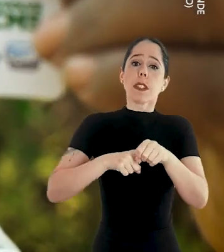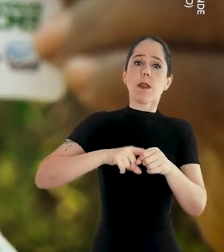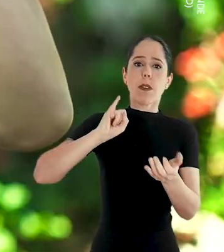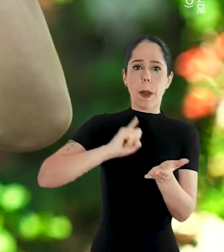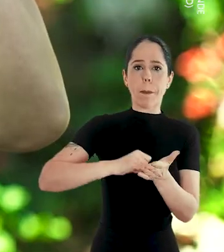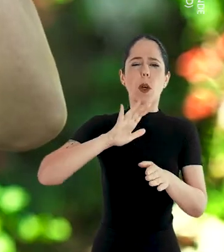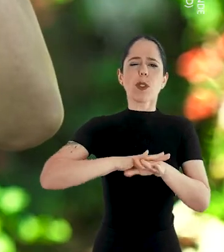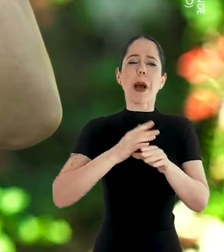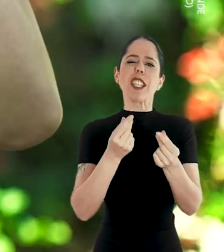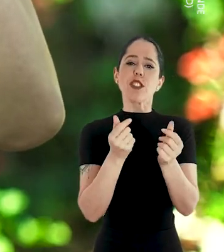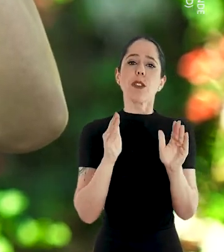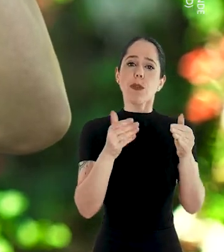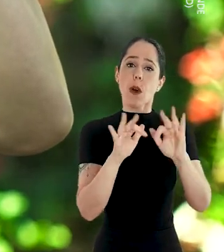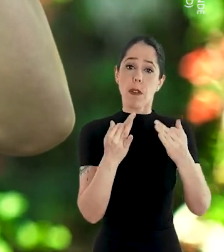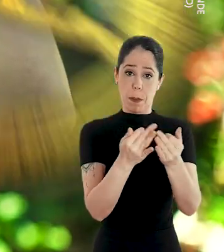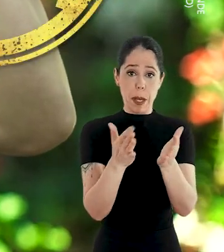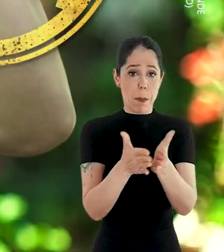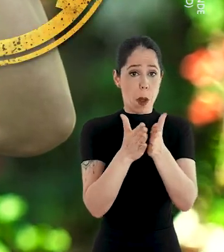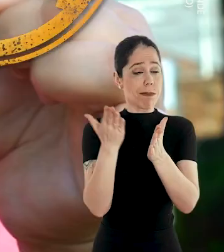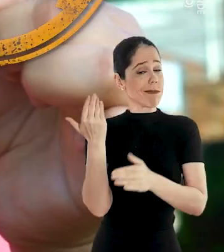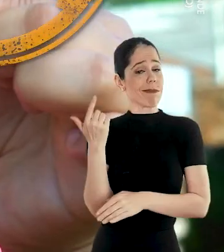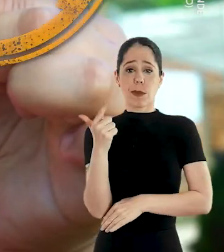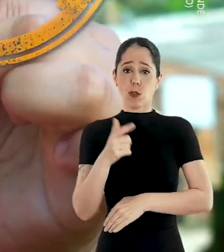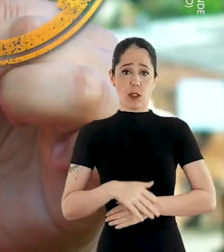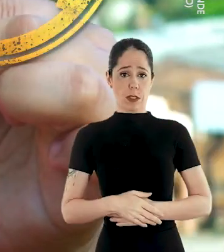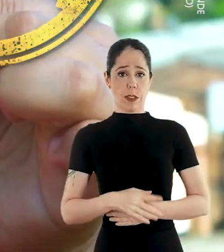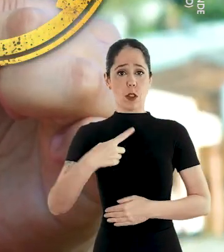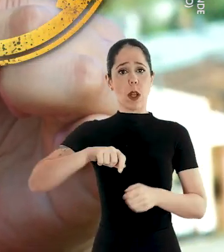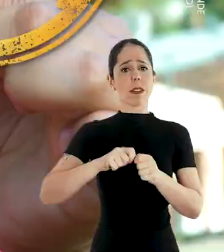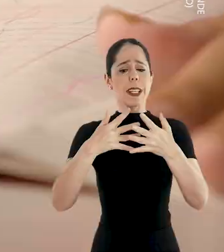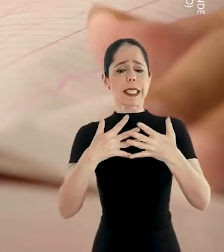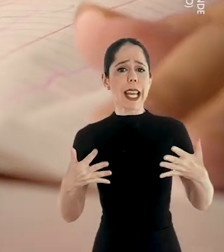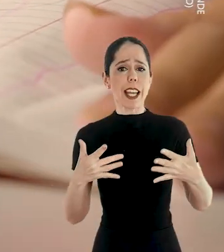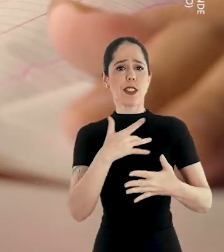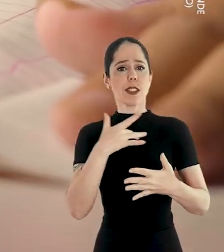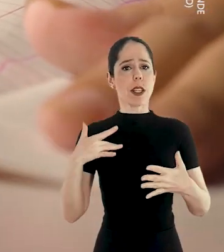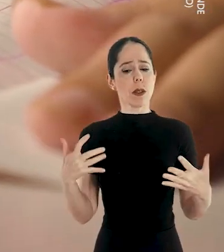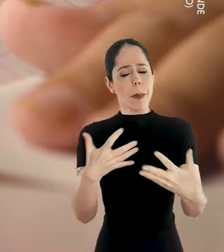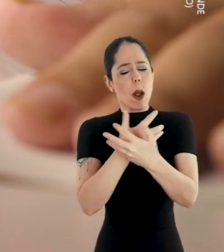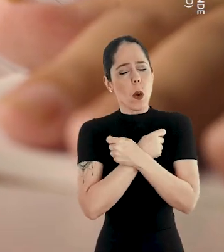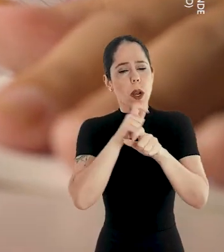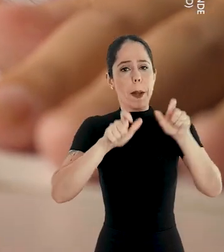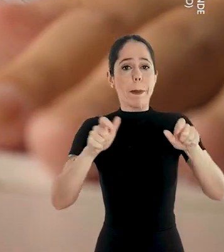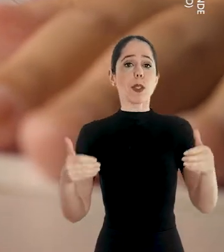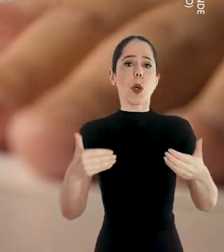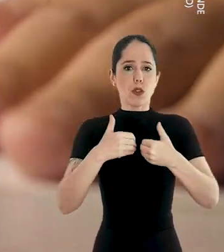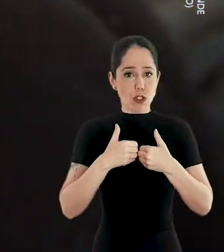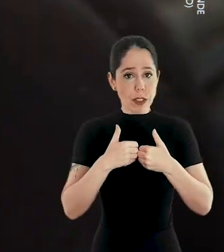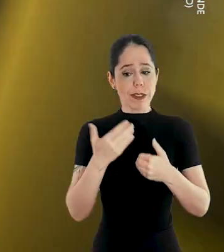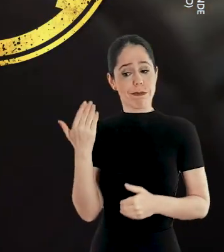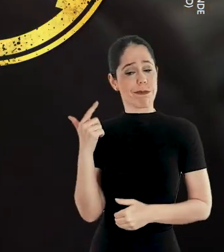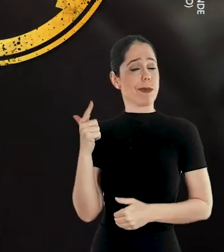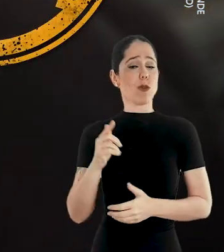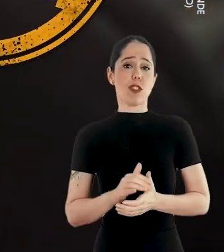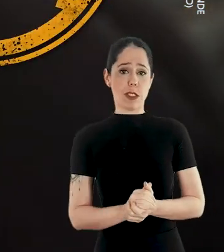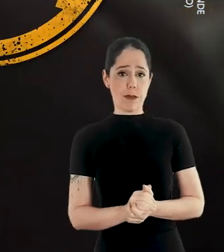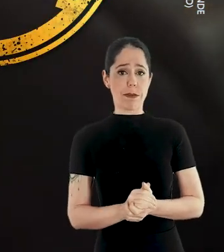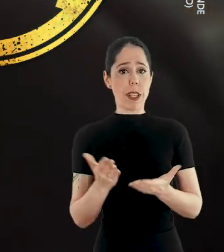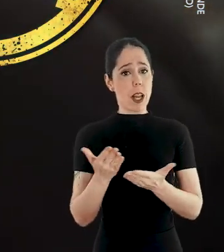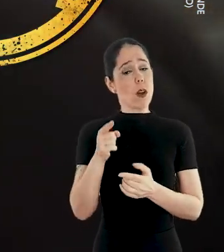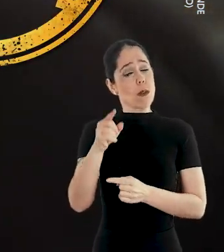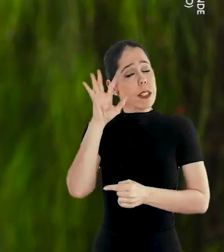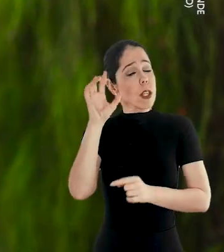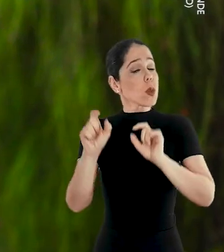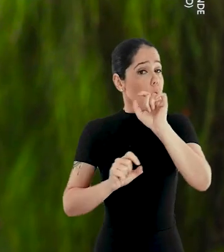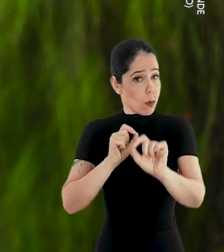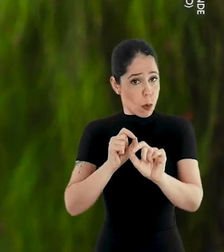devolver imposto com mais renda para famílias pobres. Antes não tinha. Fizemos uma rede de saúde para acolher os autistas. Antes não